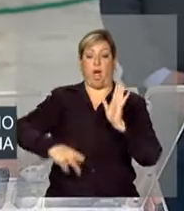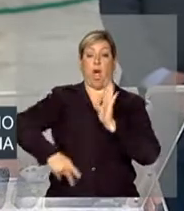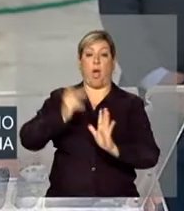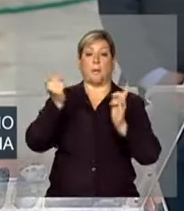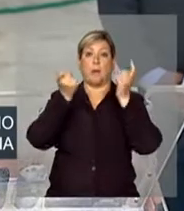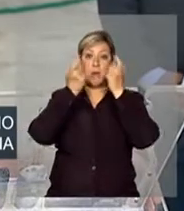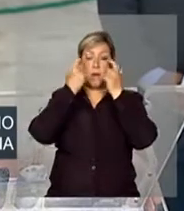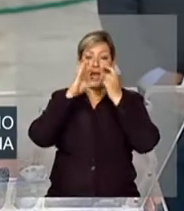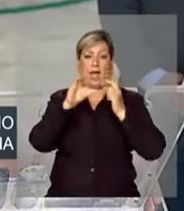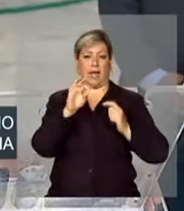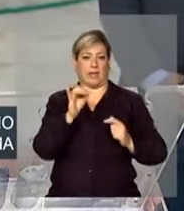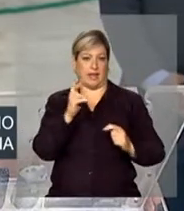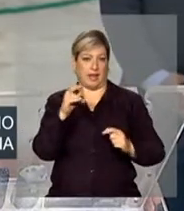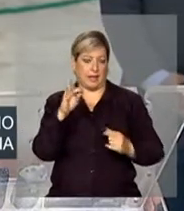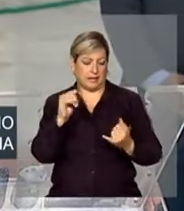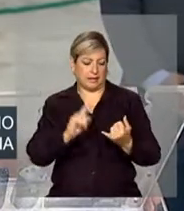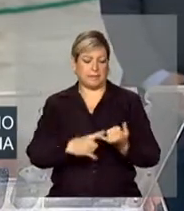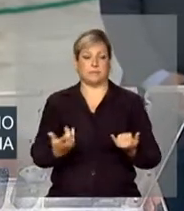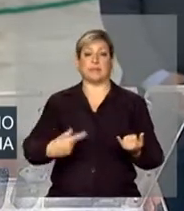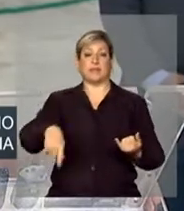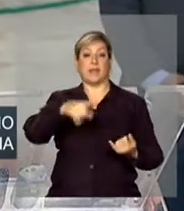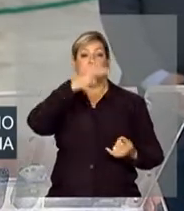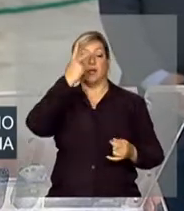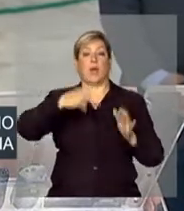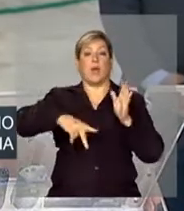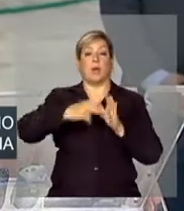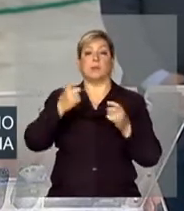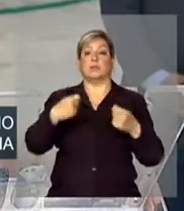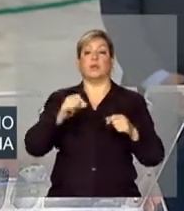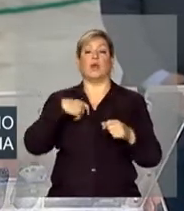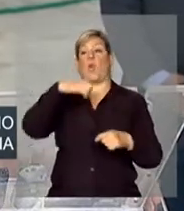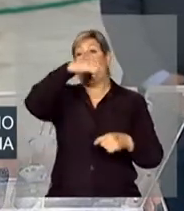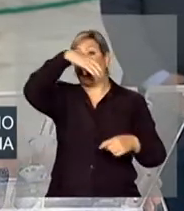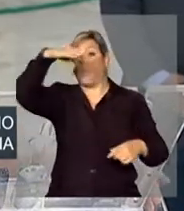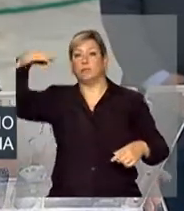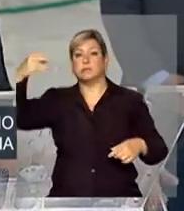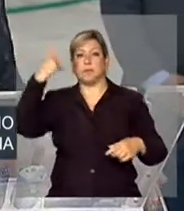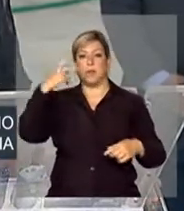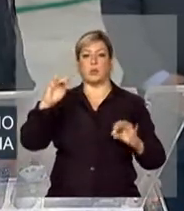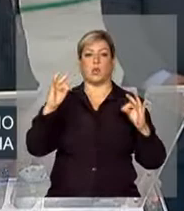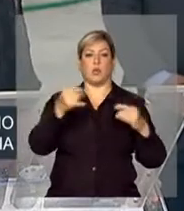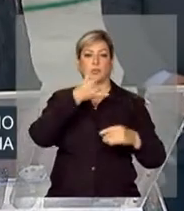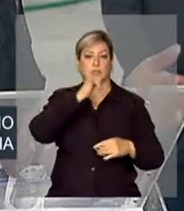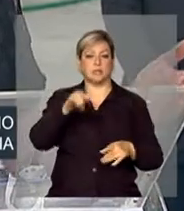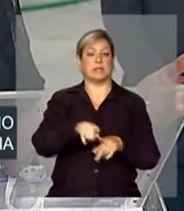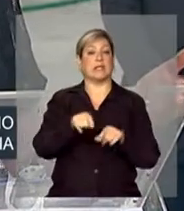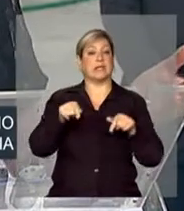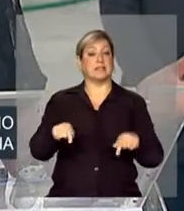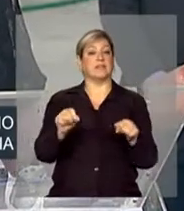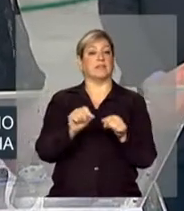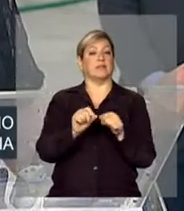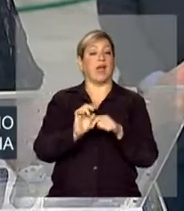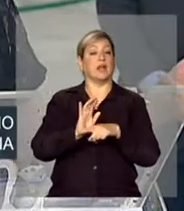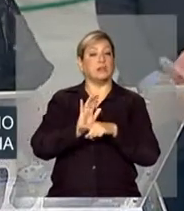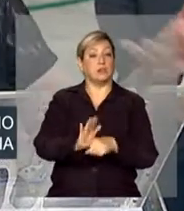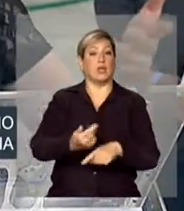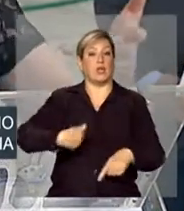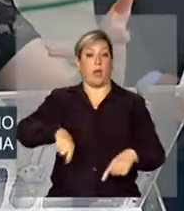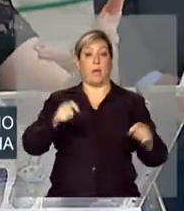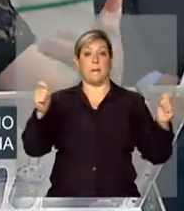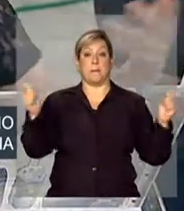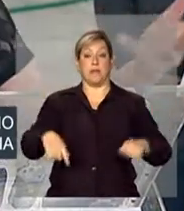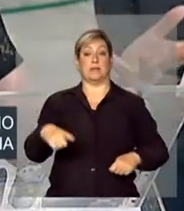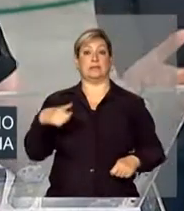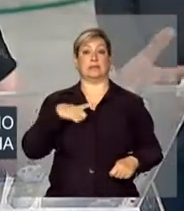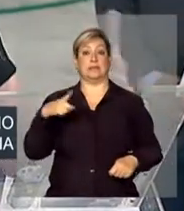catarata, essas são as primeiras pessoas que têm que ser atendidas no Luz para Todos. Isso vai ajudar com que a gente possa ter uma